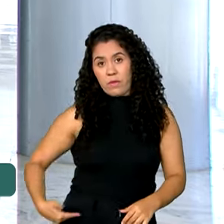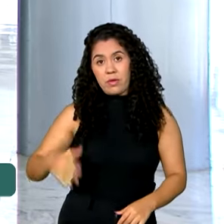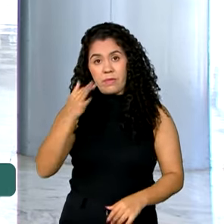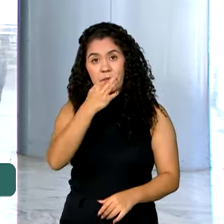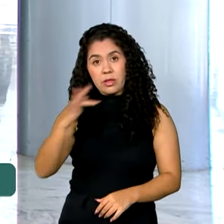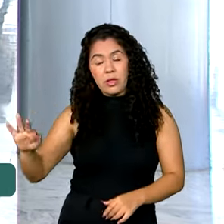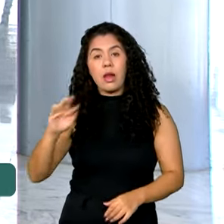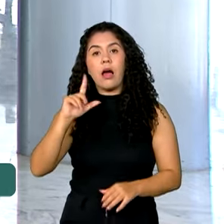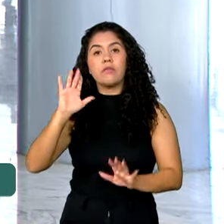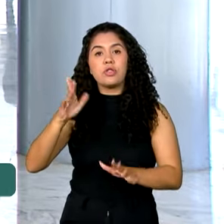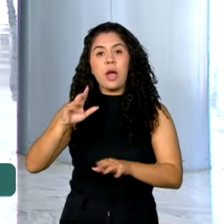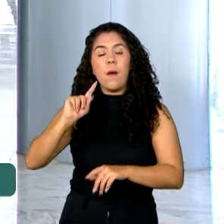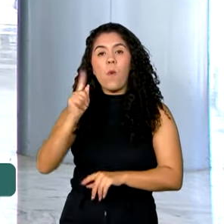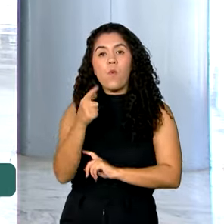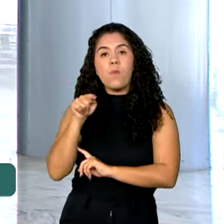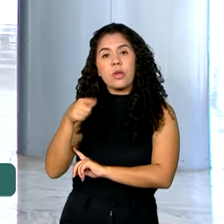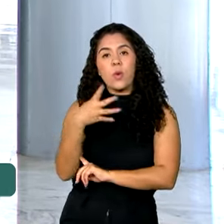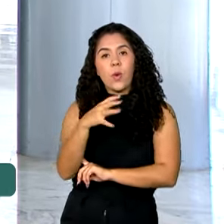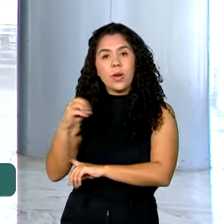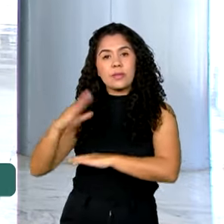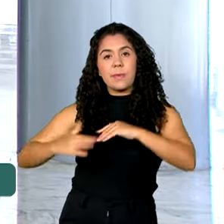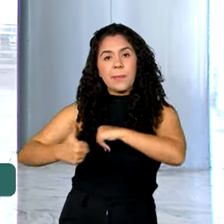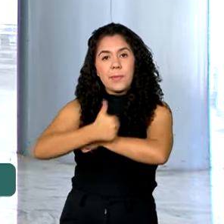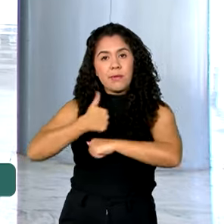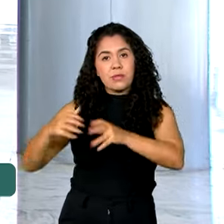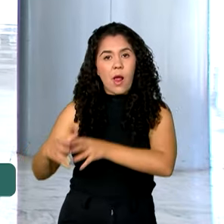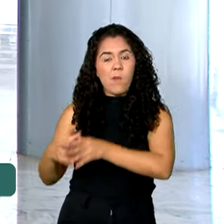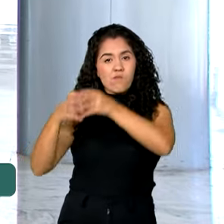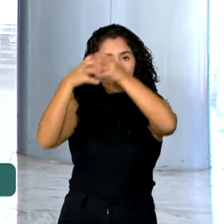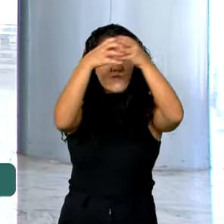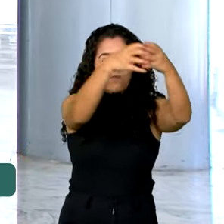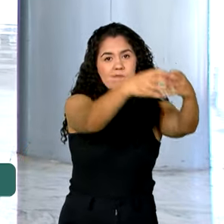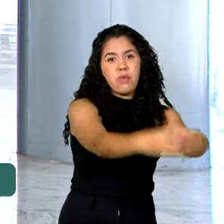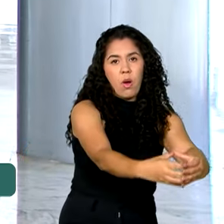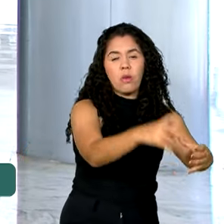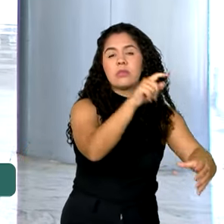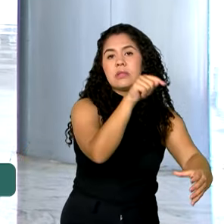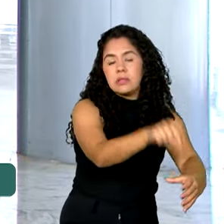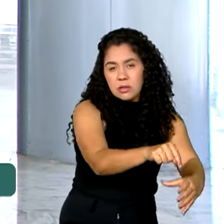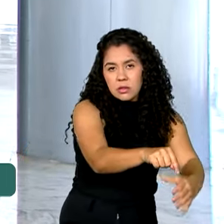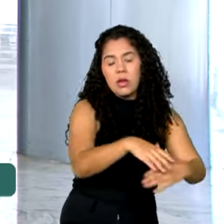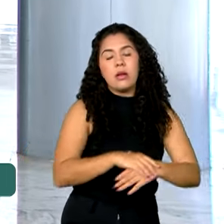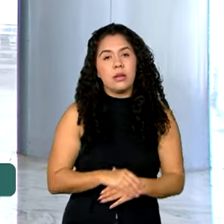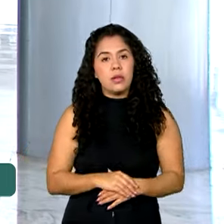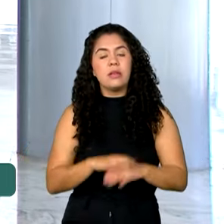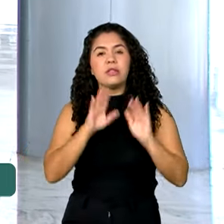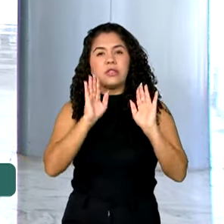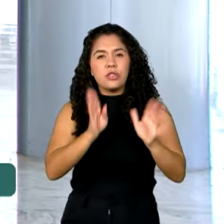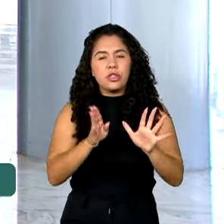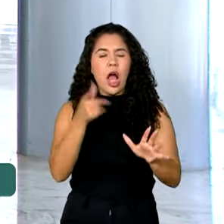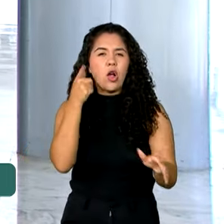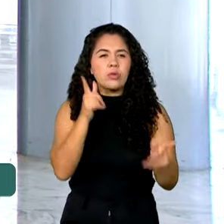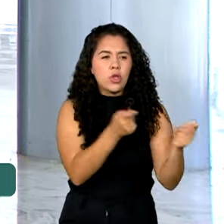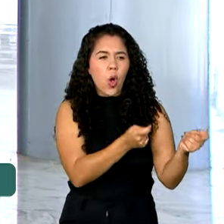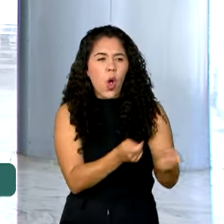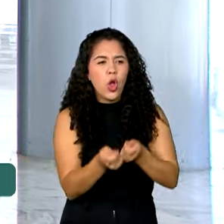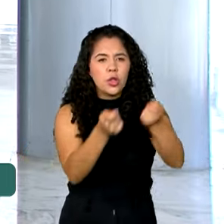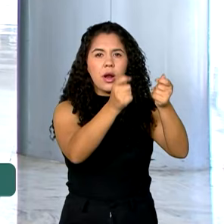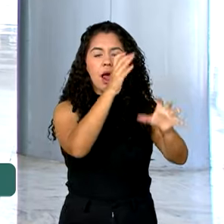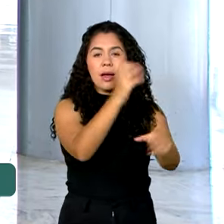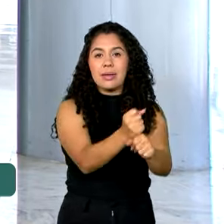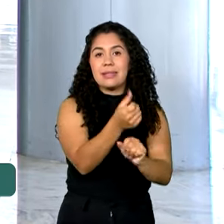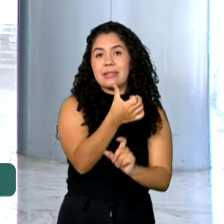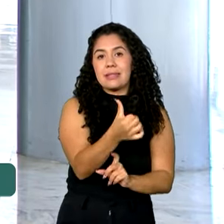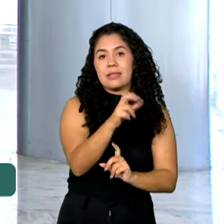brigadistas do IBAMA e do ICMBio. Esse contingente já conseguiu extinguir ou controlar 65